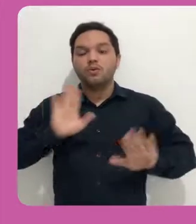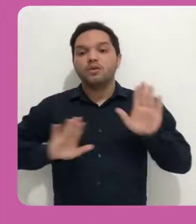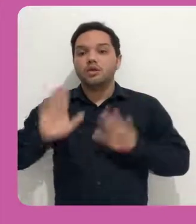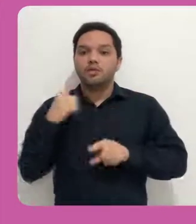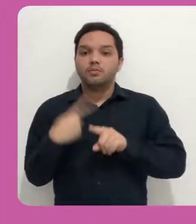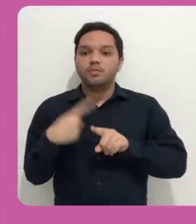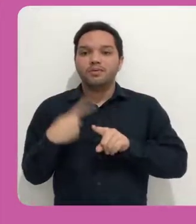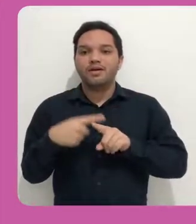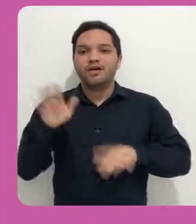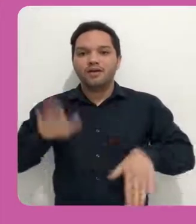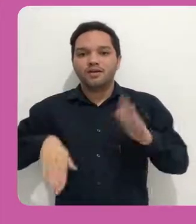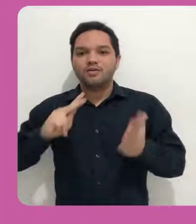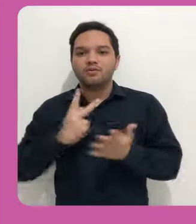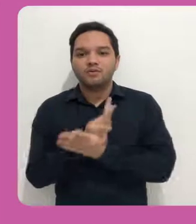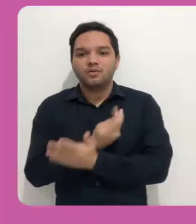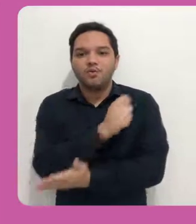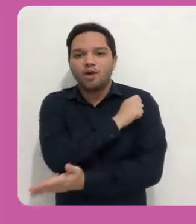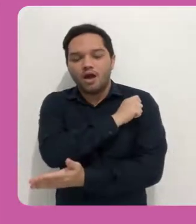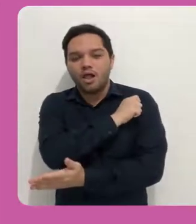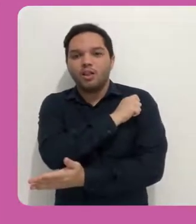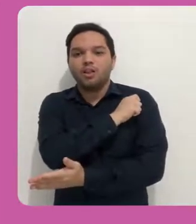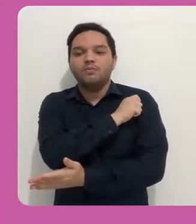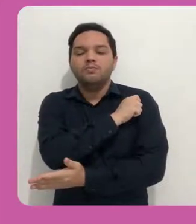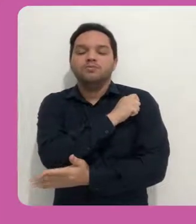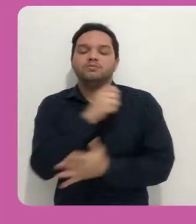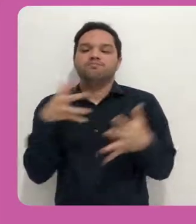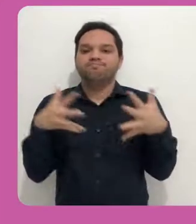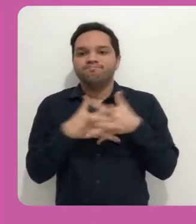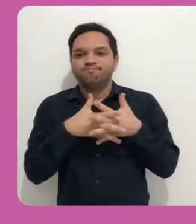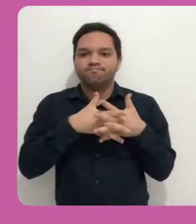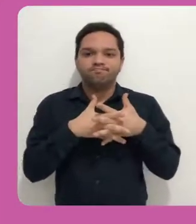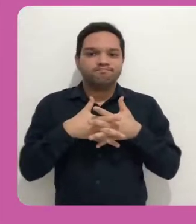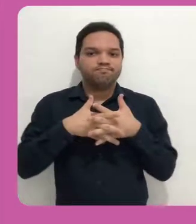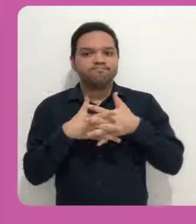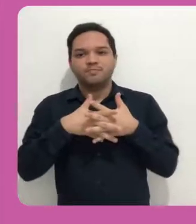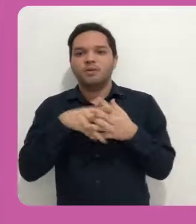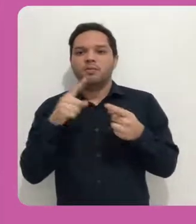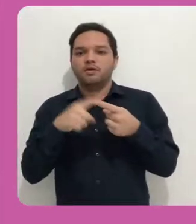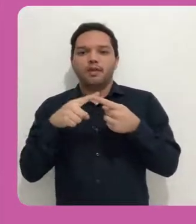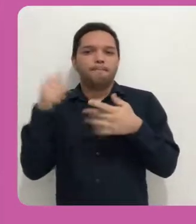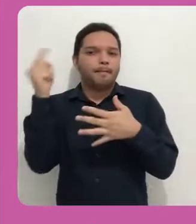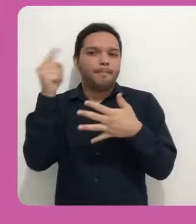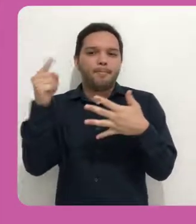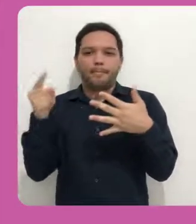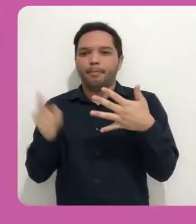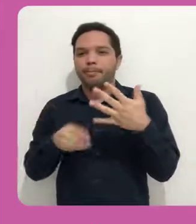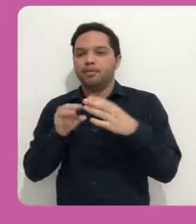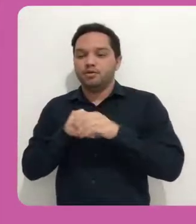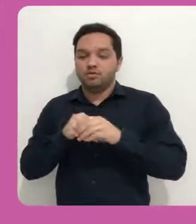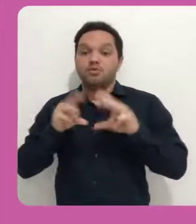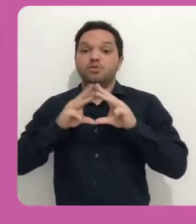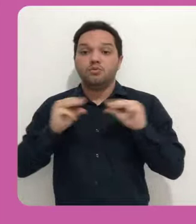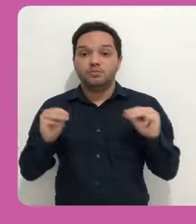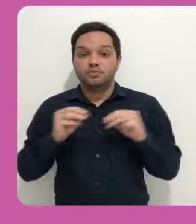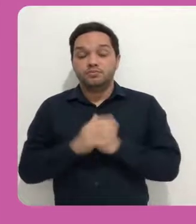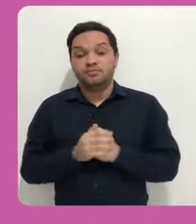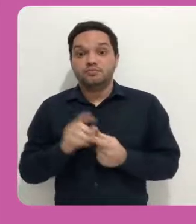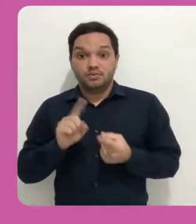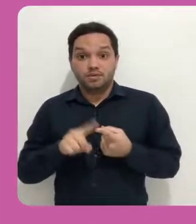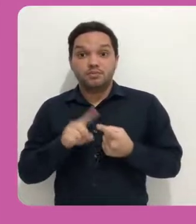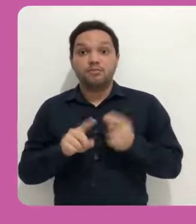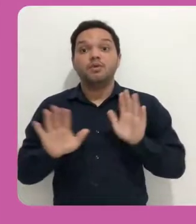E também é preciso tomarmos cuidado para não ser o único recurso usado dentro do nosso ambiente.